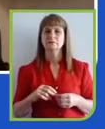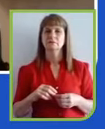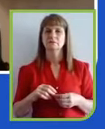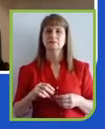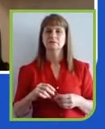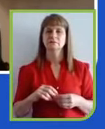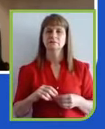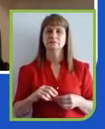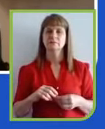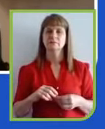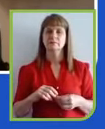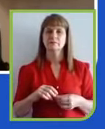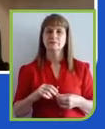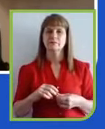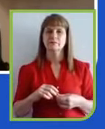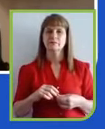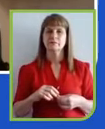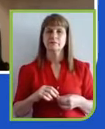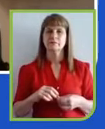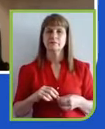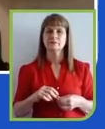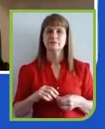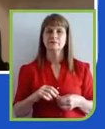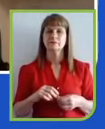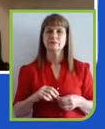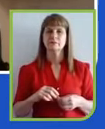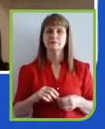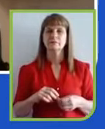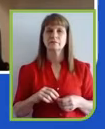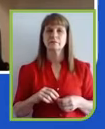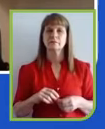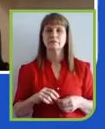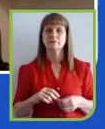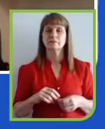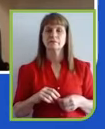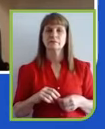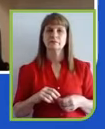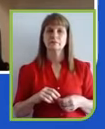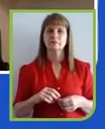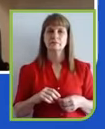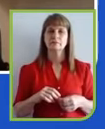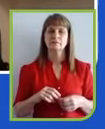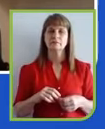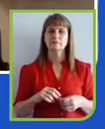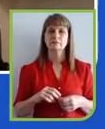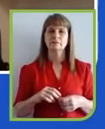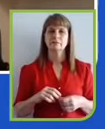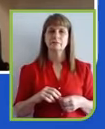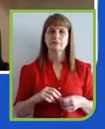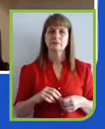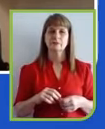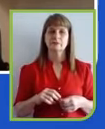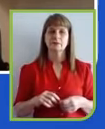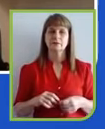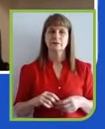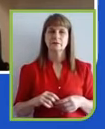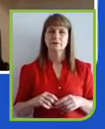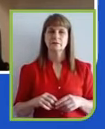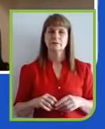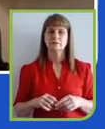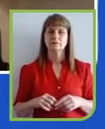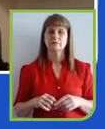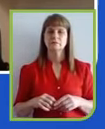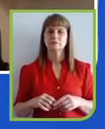escola, além de estarem distantes do ensino, elas estavam distantes da merenda, ou seja, estavam com dificuldade para se